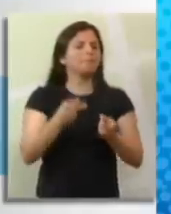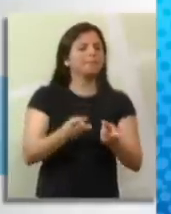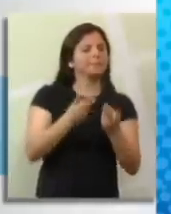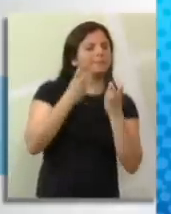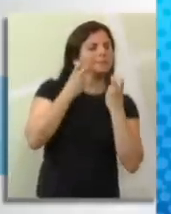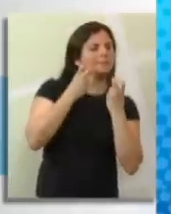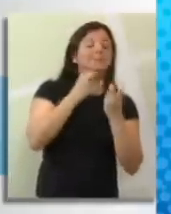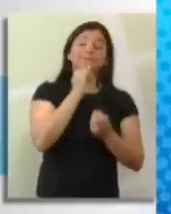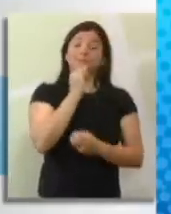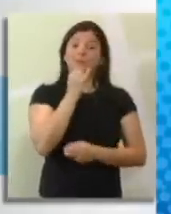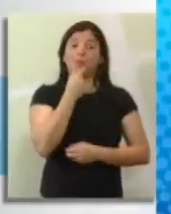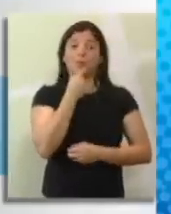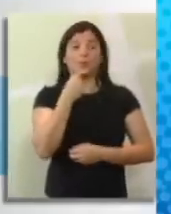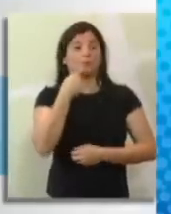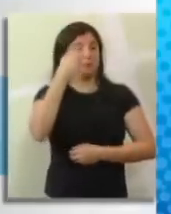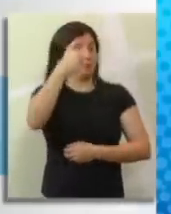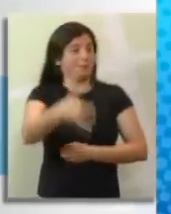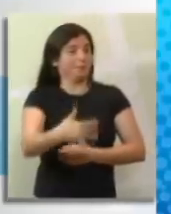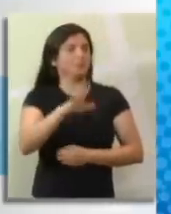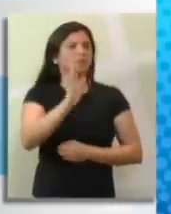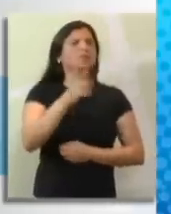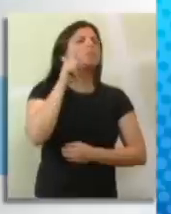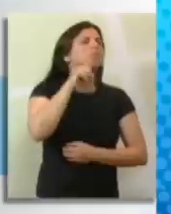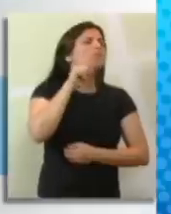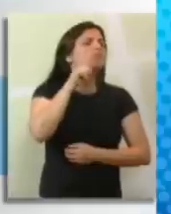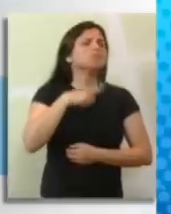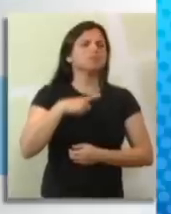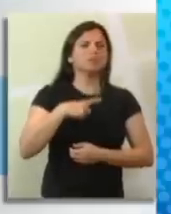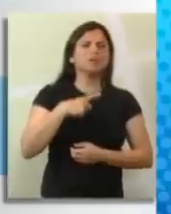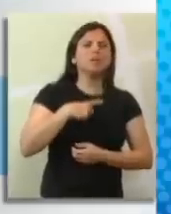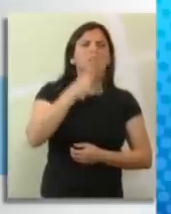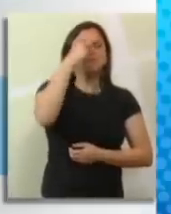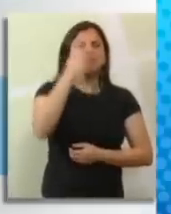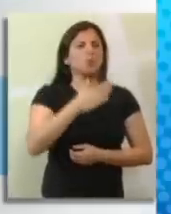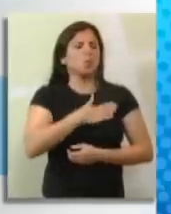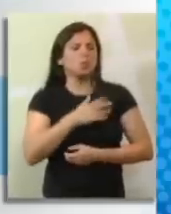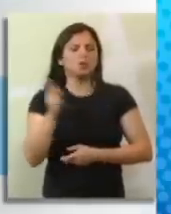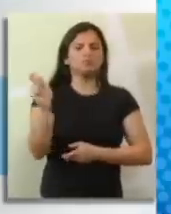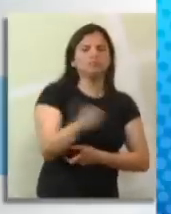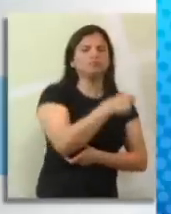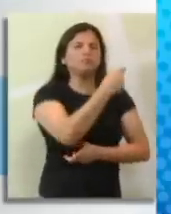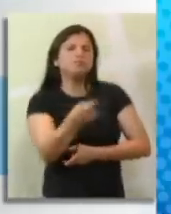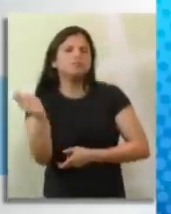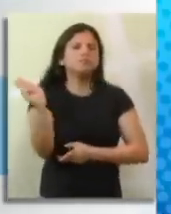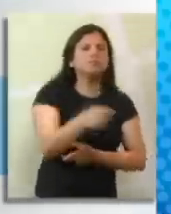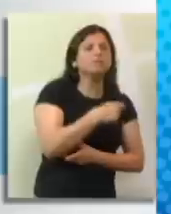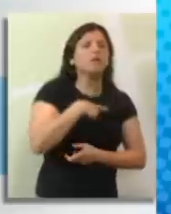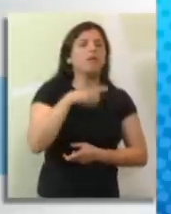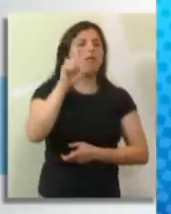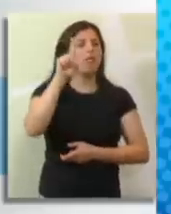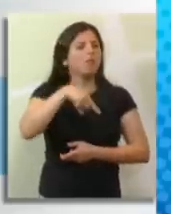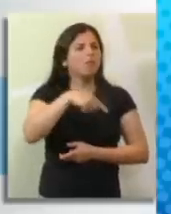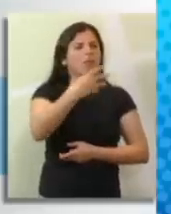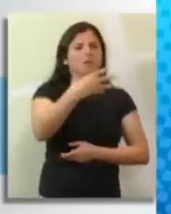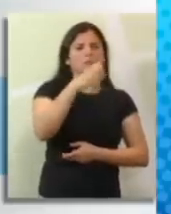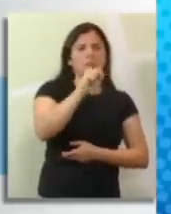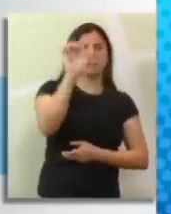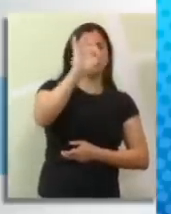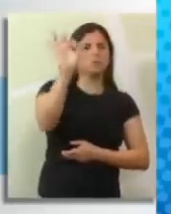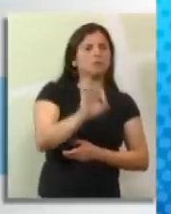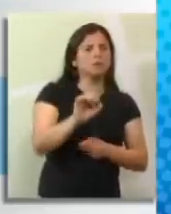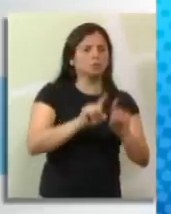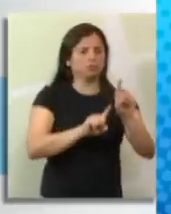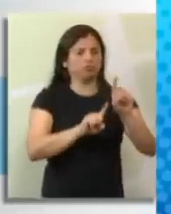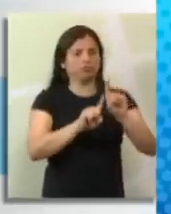% entre os anos 2001 e 2011. Eram 13 milhões e agora são 19,24 milhões de